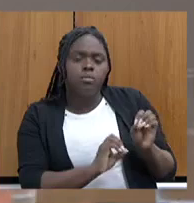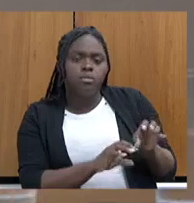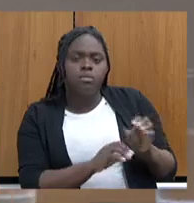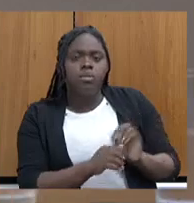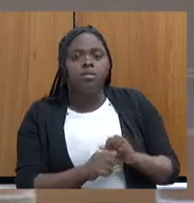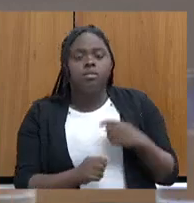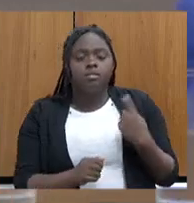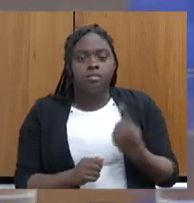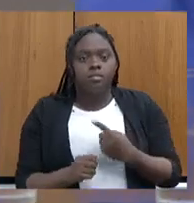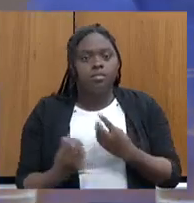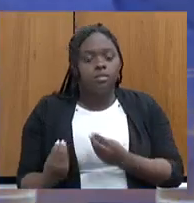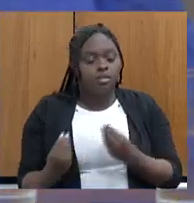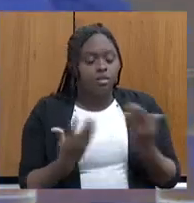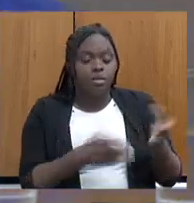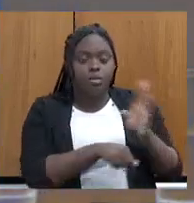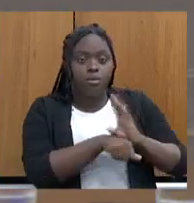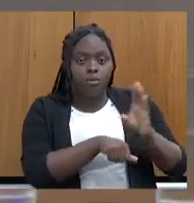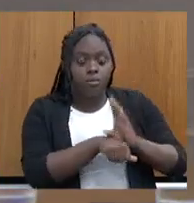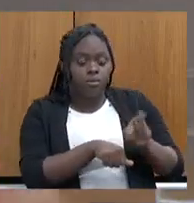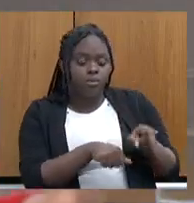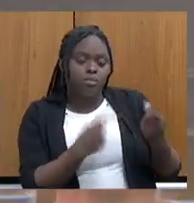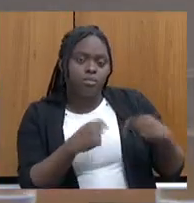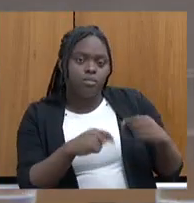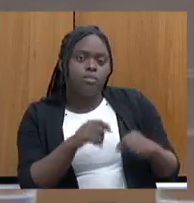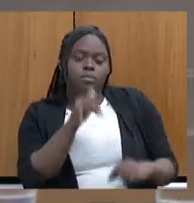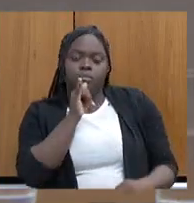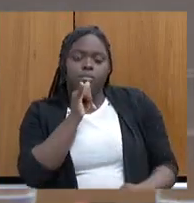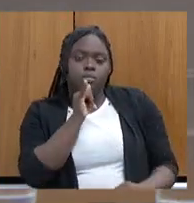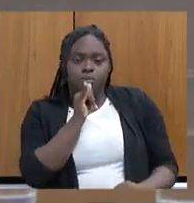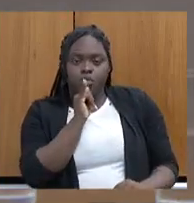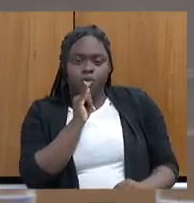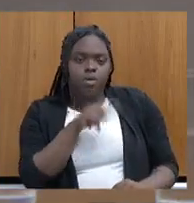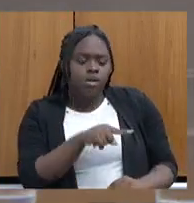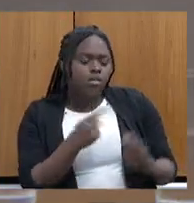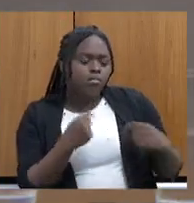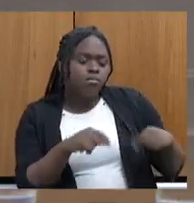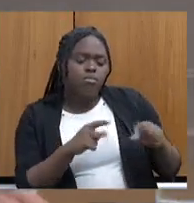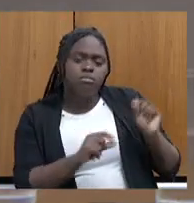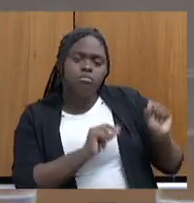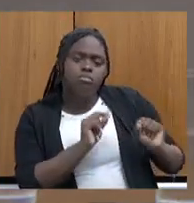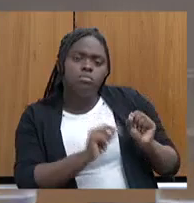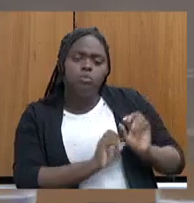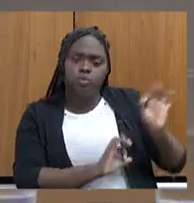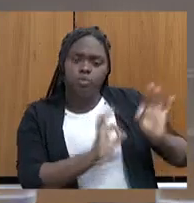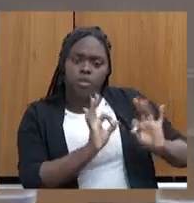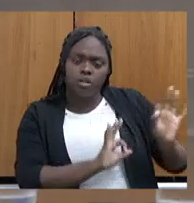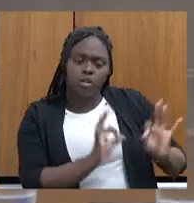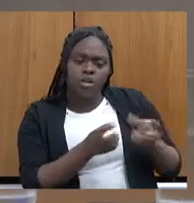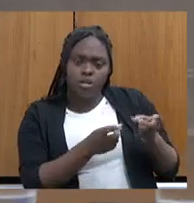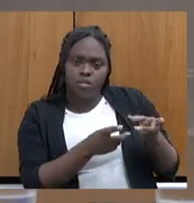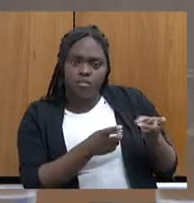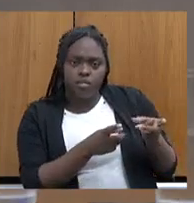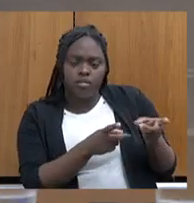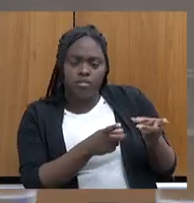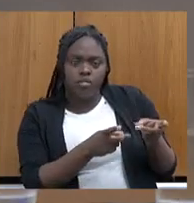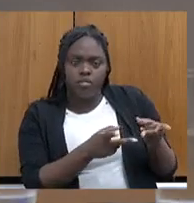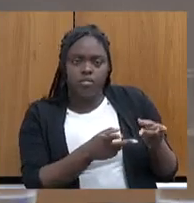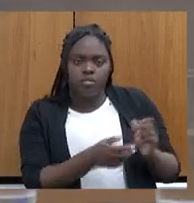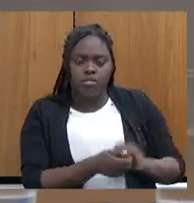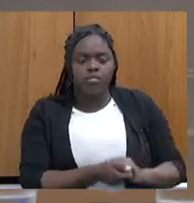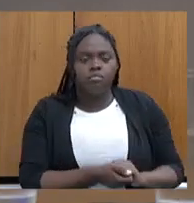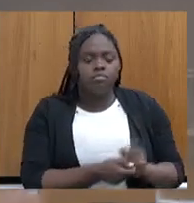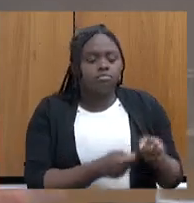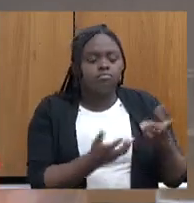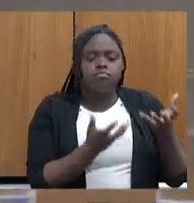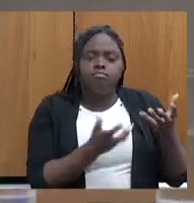A gente dá uma qualificação que ele precise. Por exemplo, o que ele precisa para se organizar, para vender sua produção? O que ele